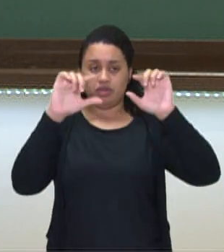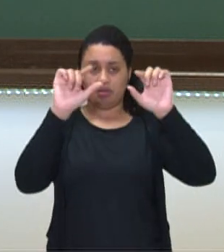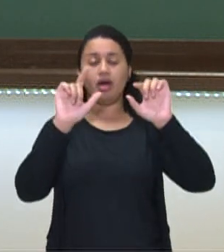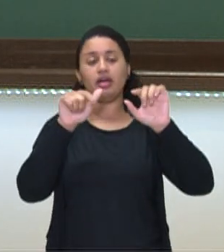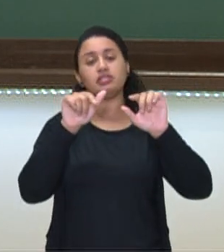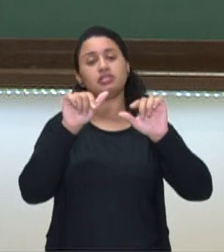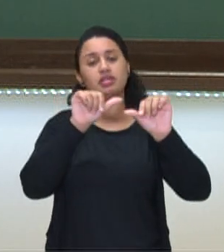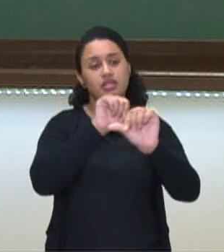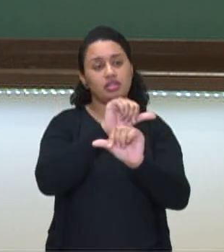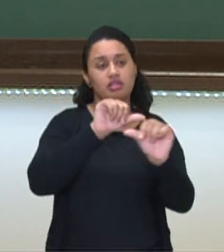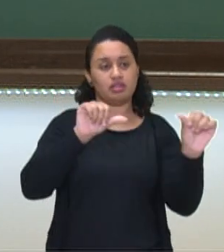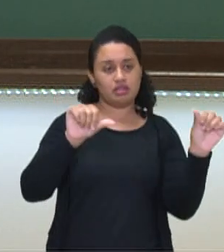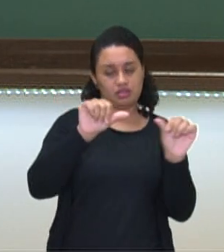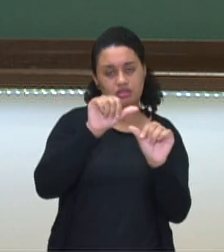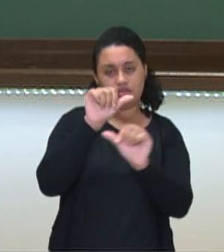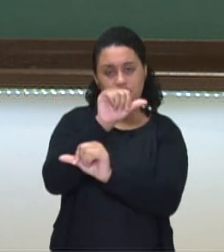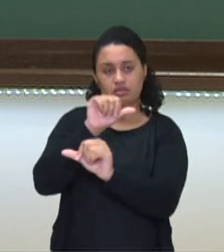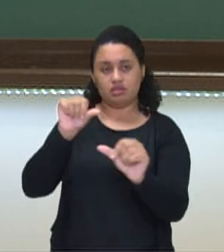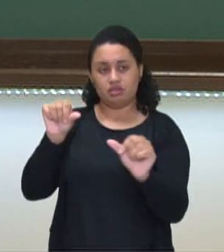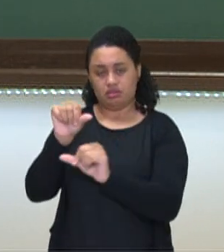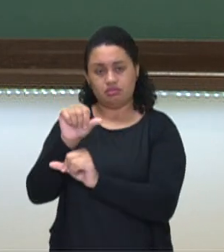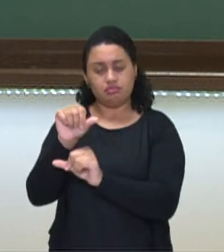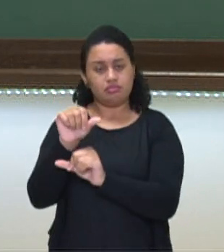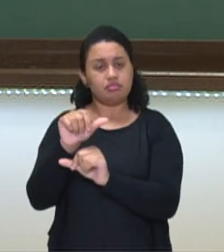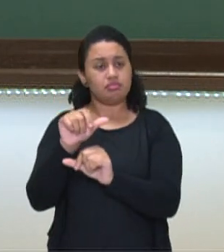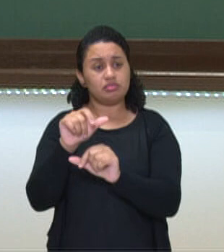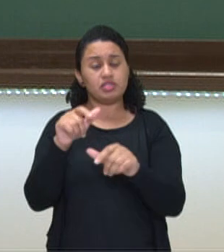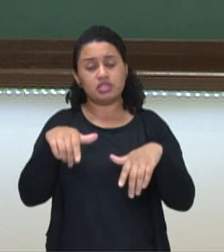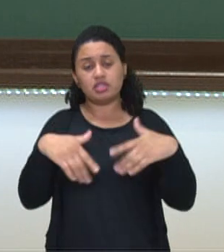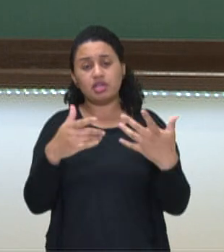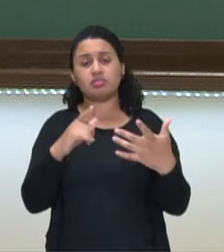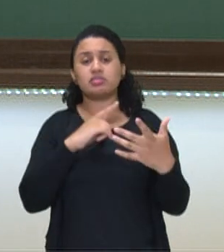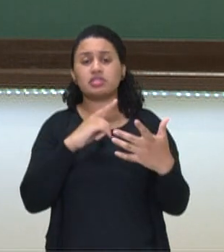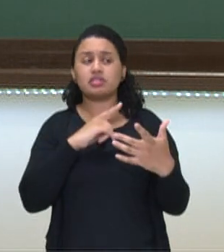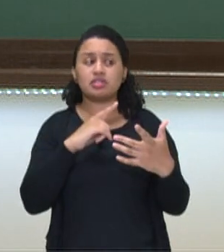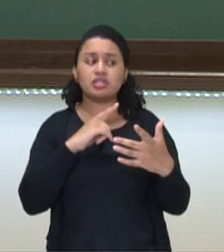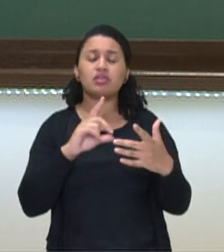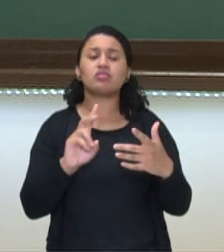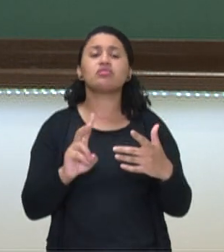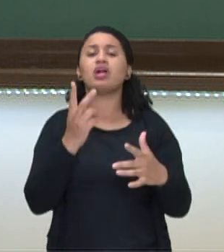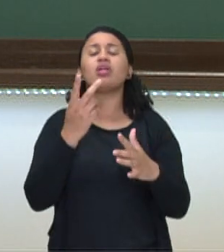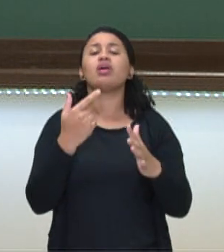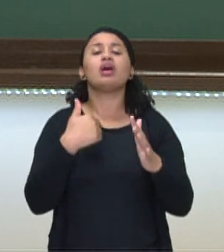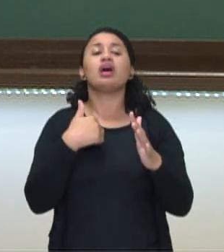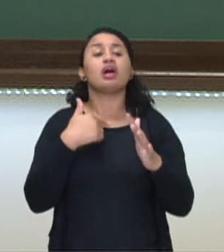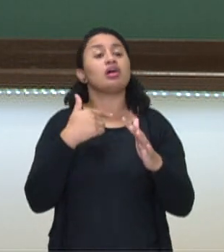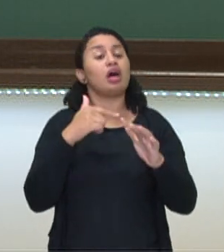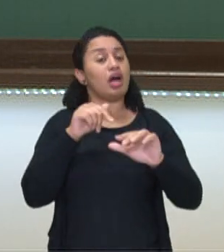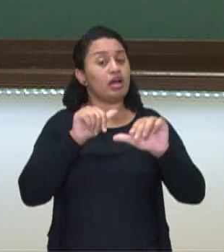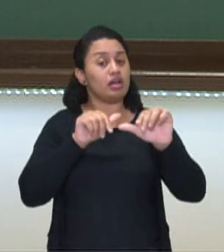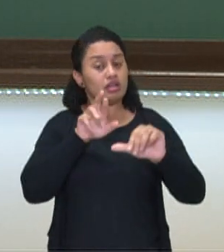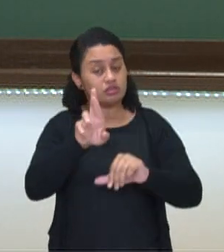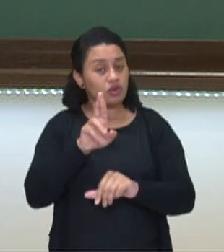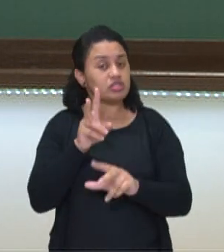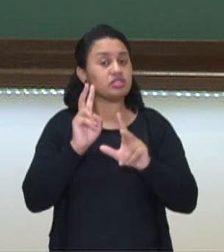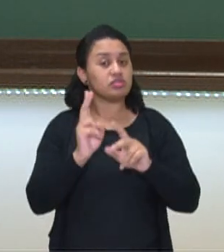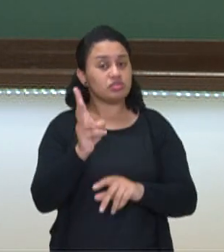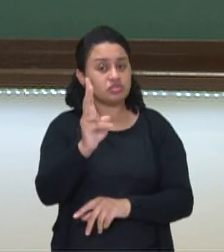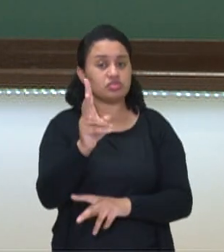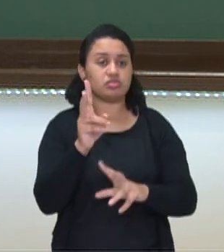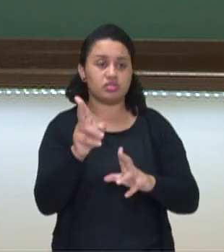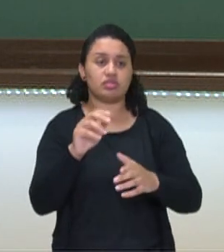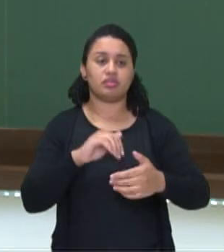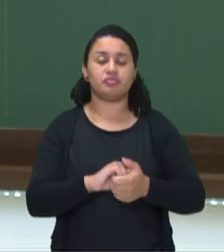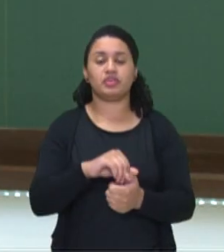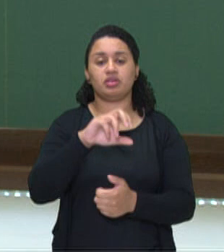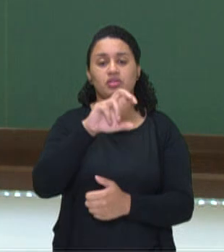Então, se o elemento neutro, ele tem que valer dentro da propriedade comutativa e não alterar o resultado. Então, olha lá. 59